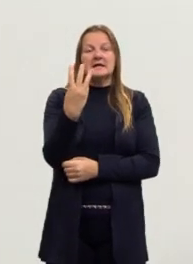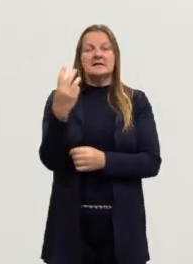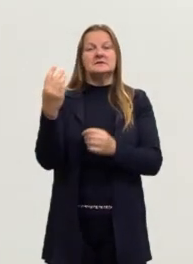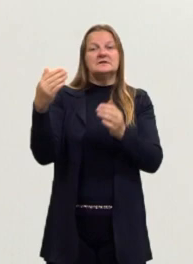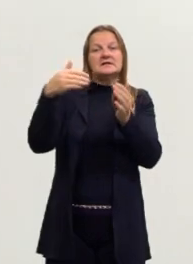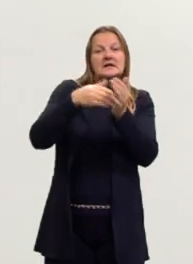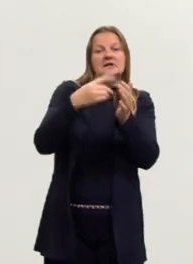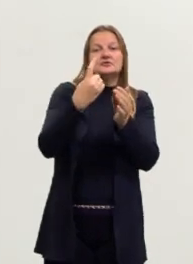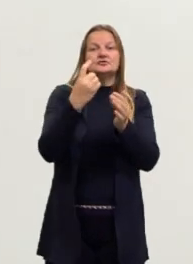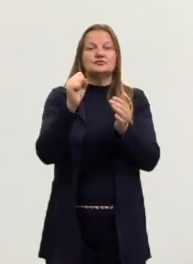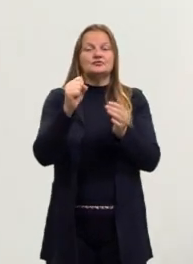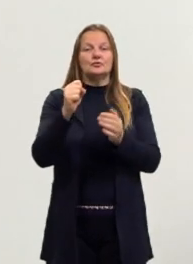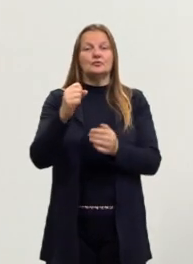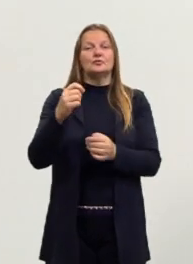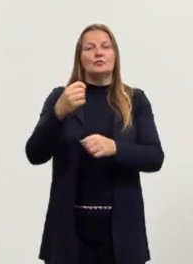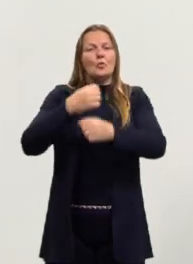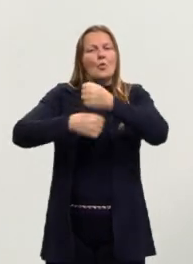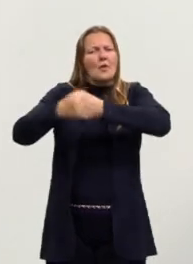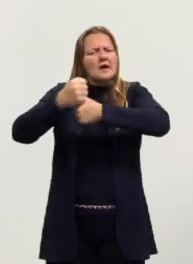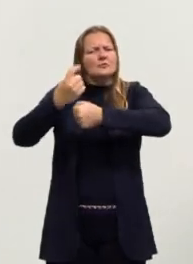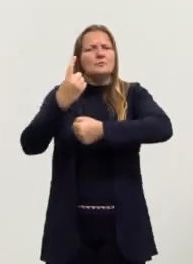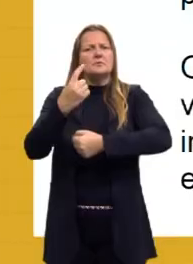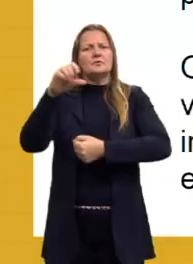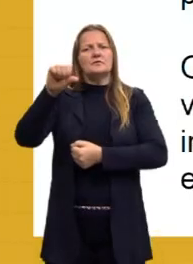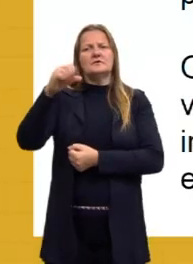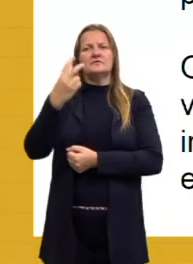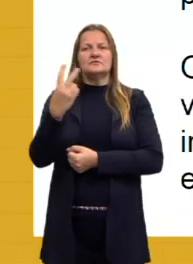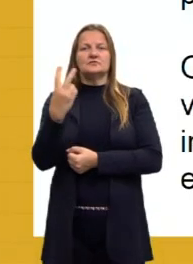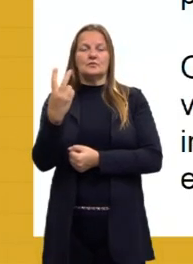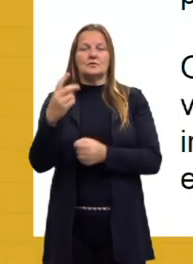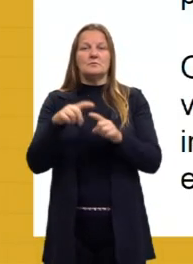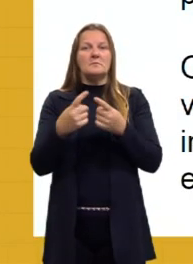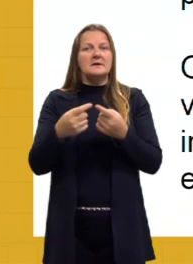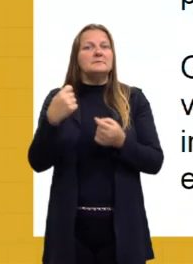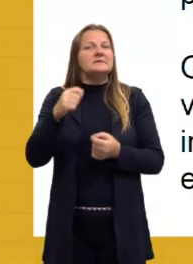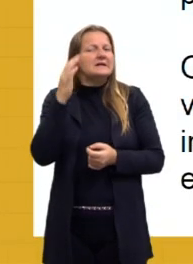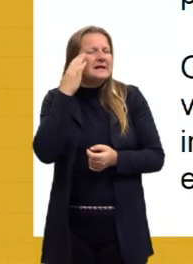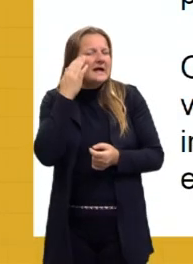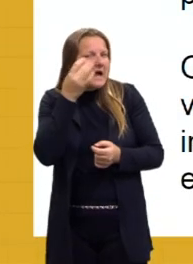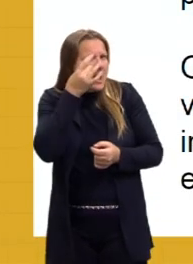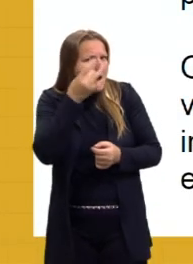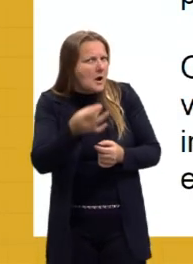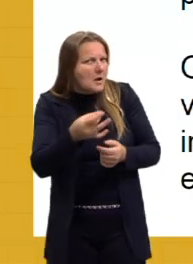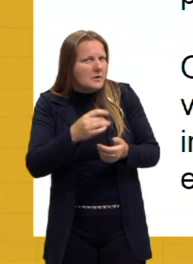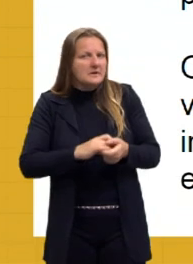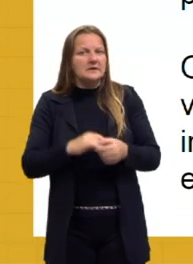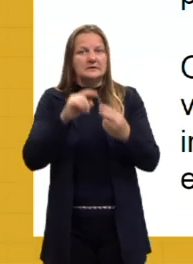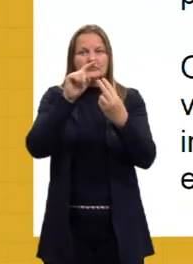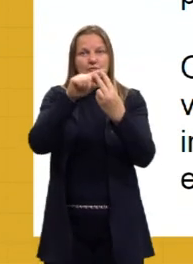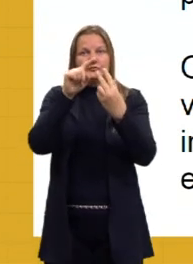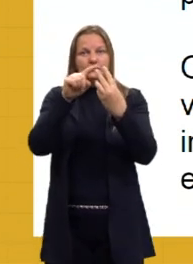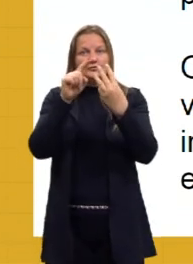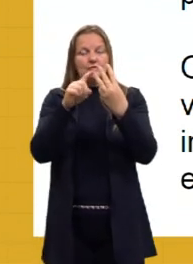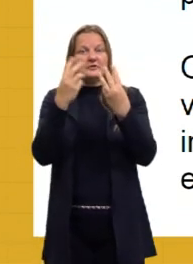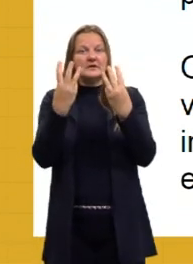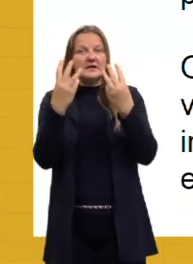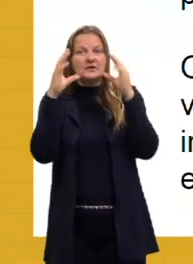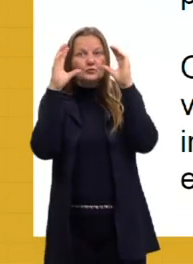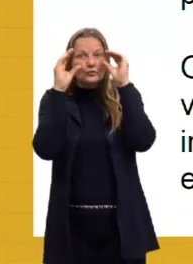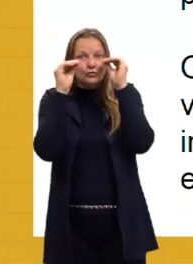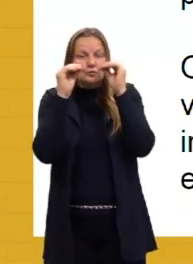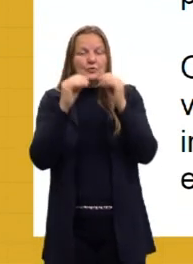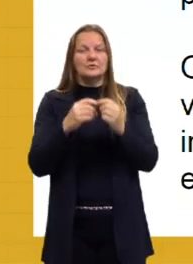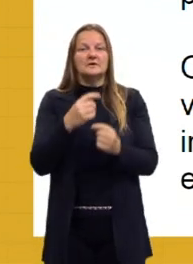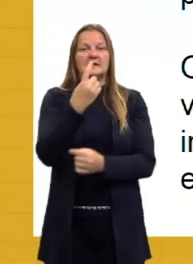fevereiro de 1922, mas a gente precisa prestar atenção exatamente em três noites, 13,